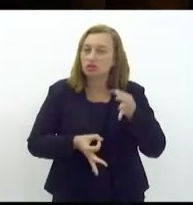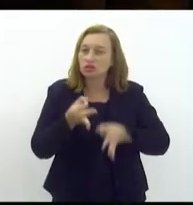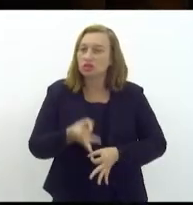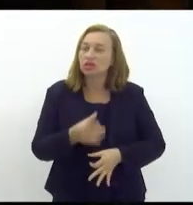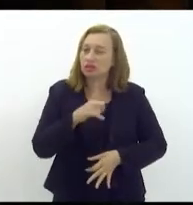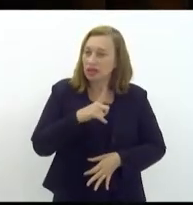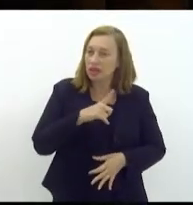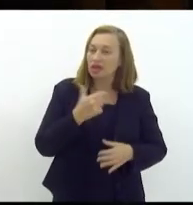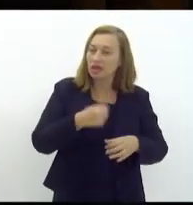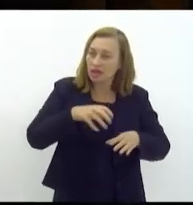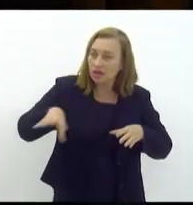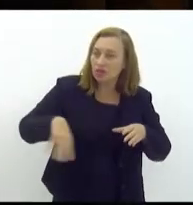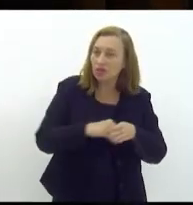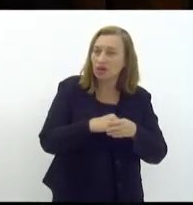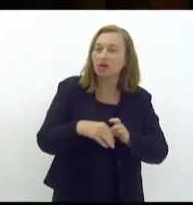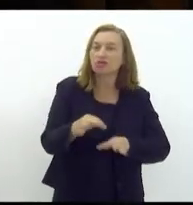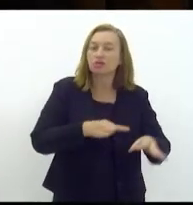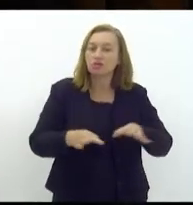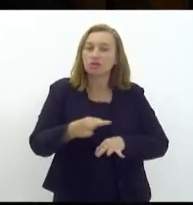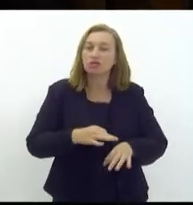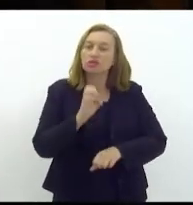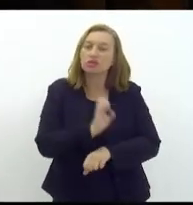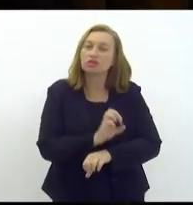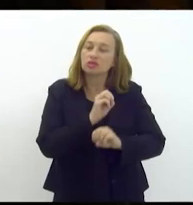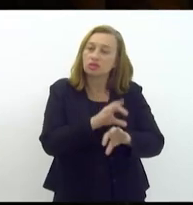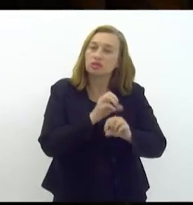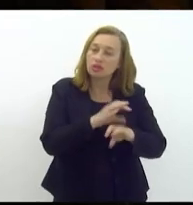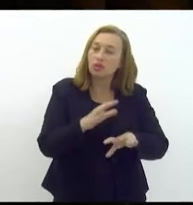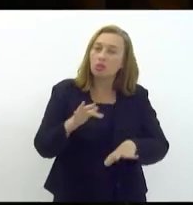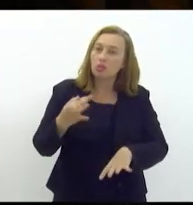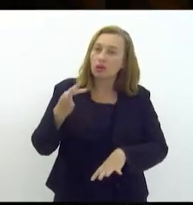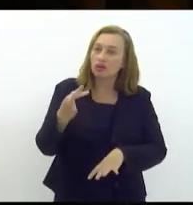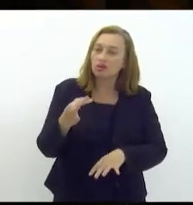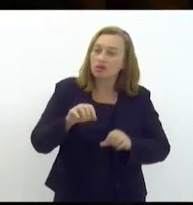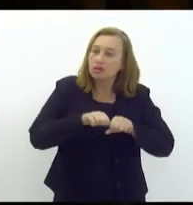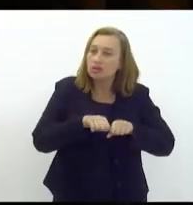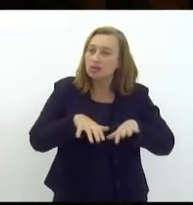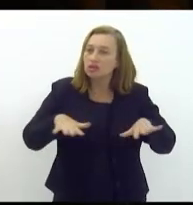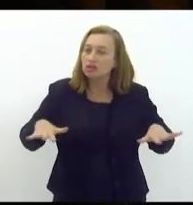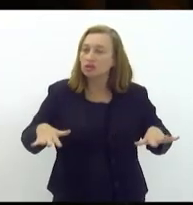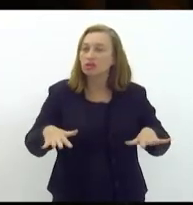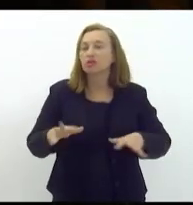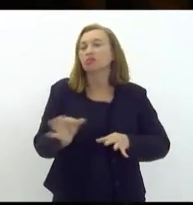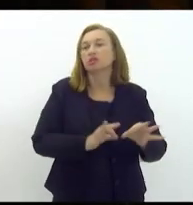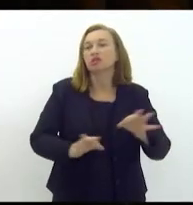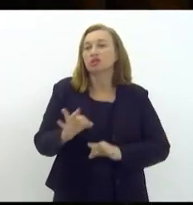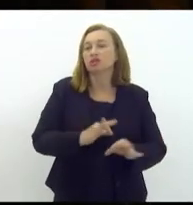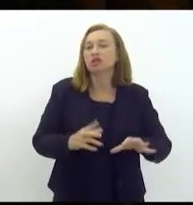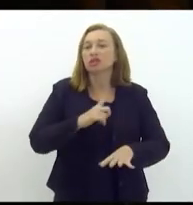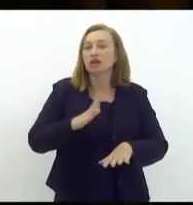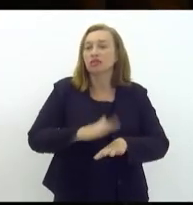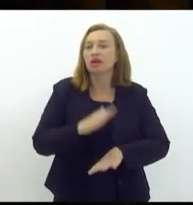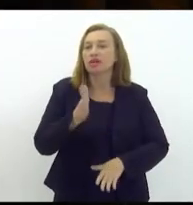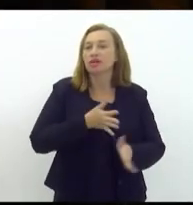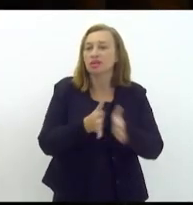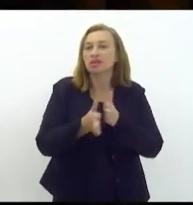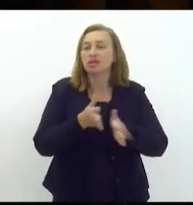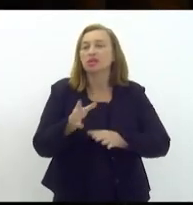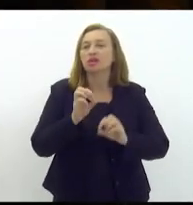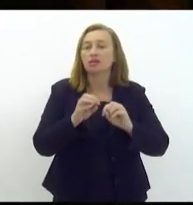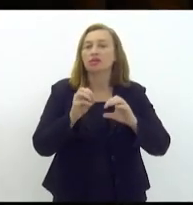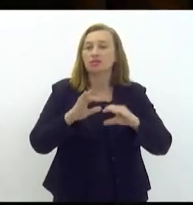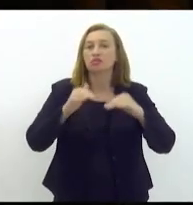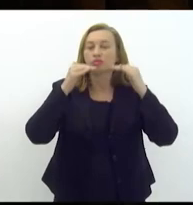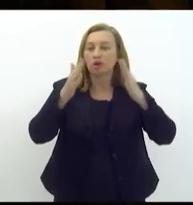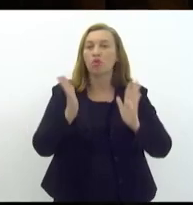e nós queremos colocar nesse plano estadual de educação a previsão de ampliação e planejamento para que a gente tenha mais acesso ao ensino superior